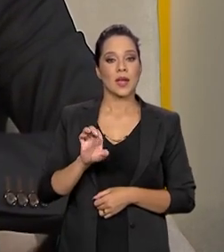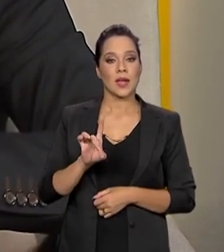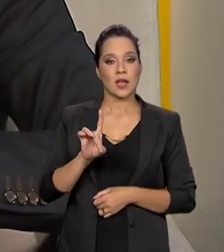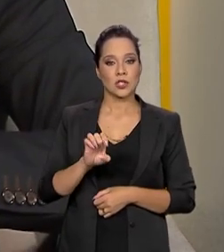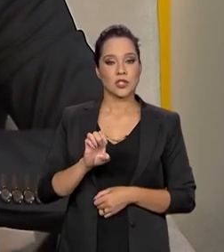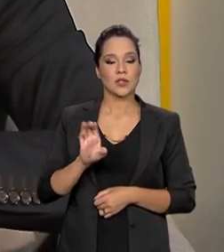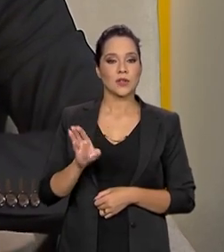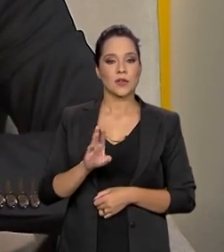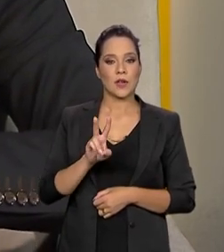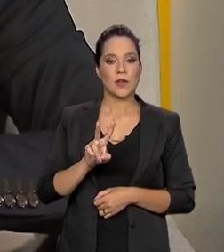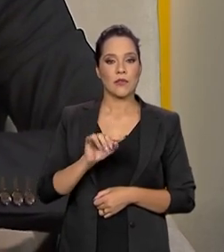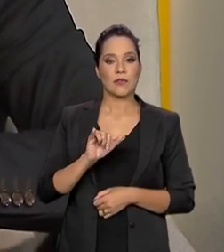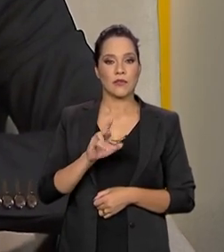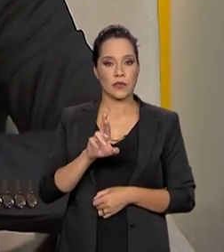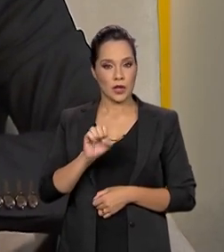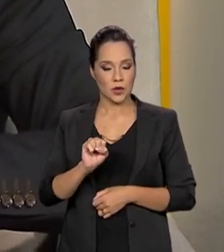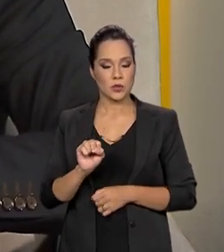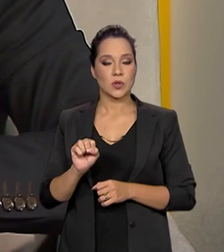MCTI,